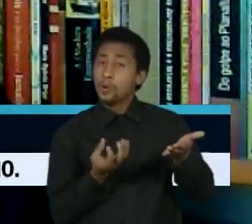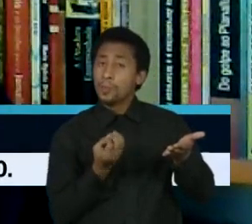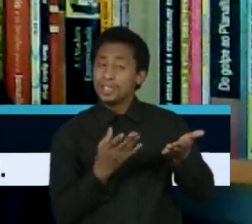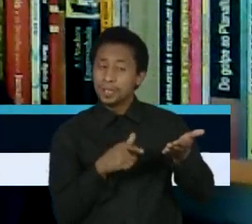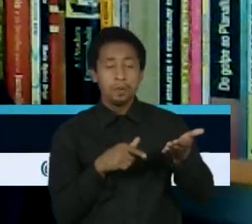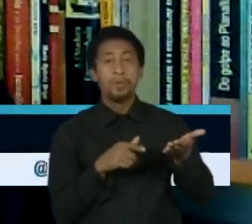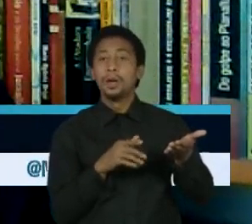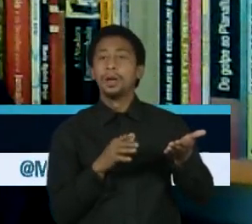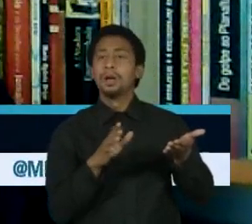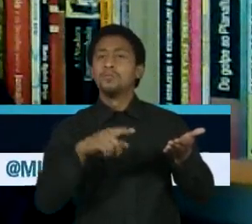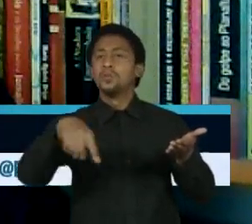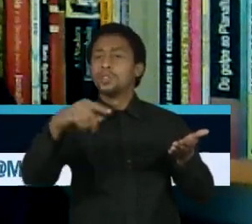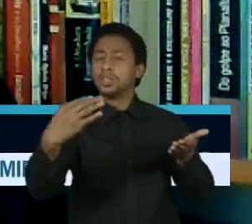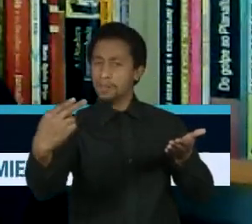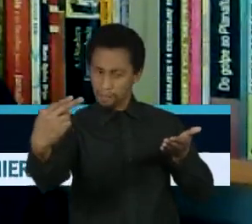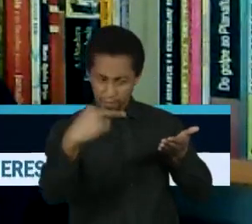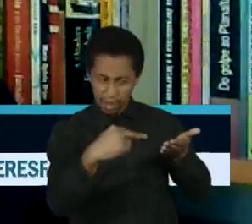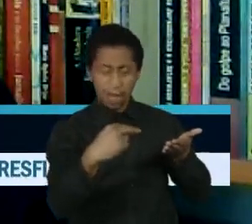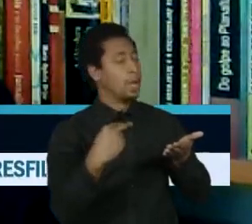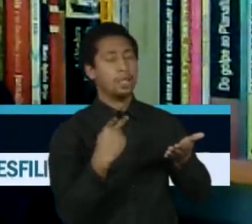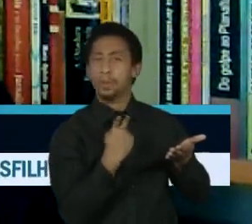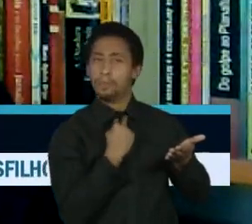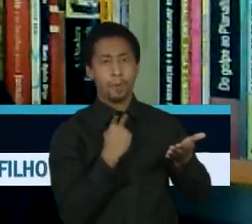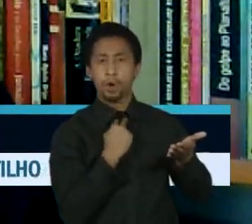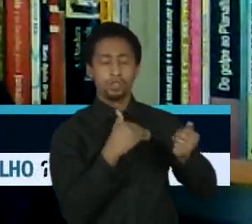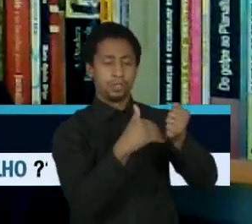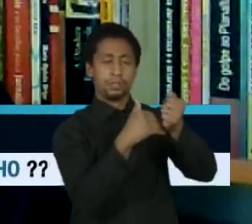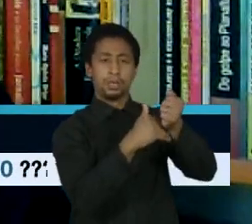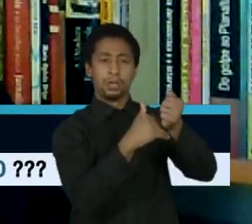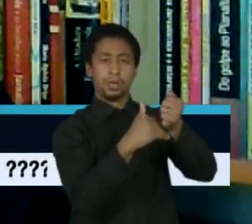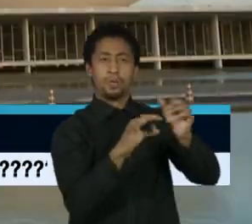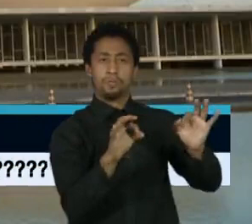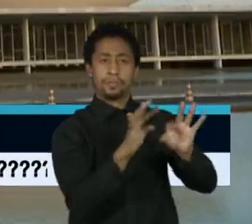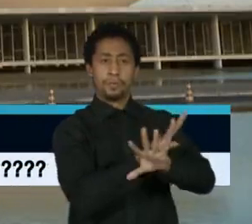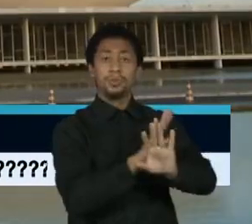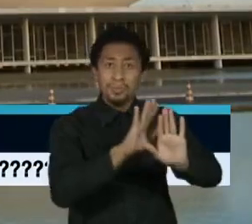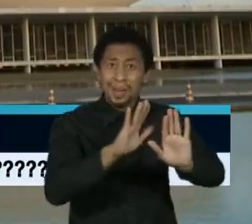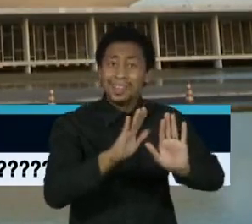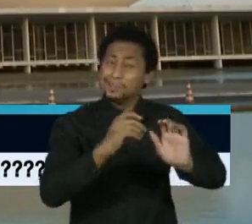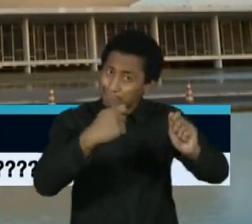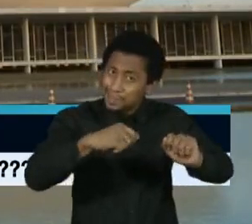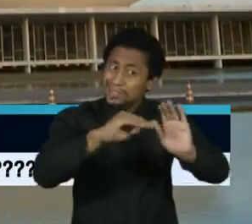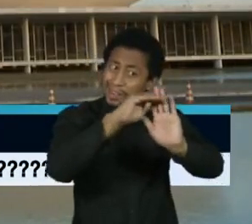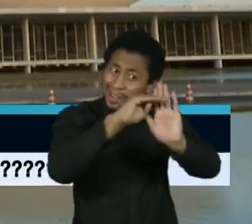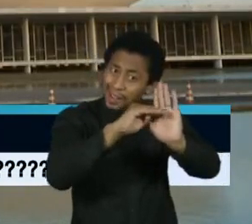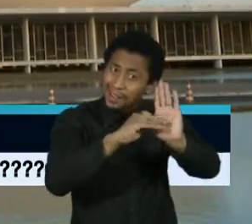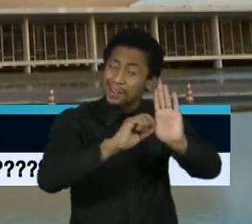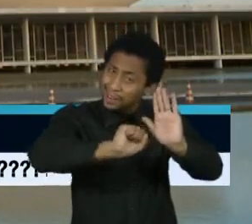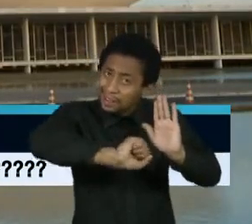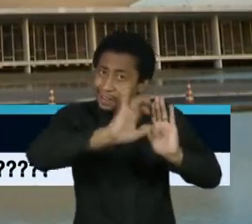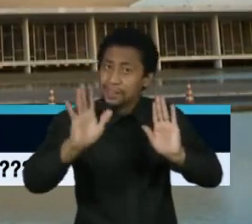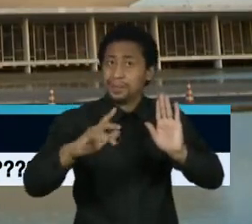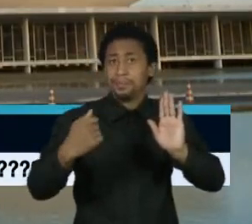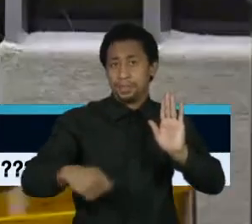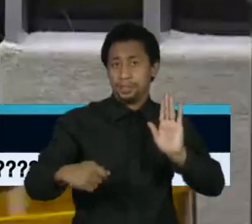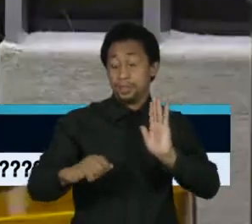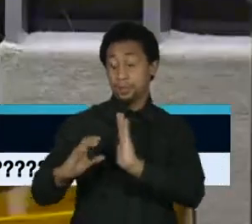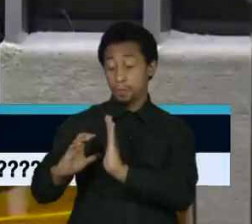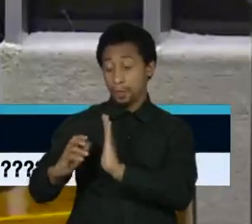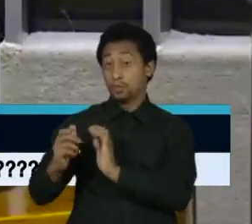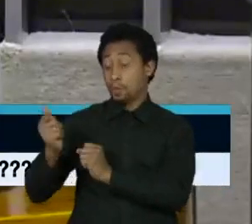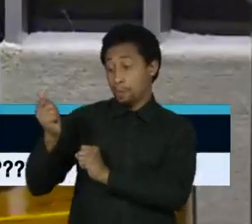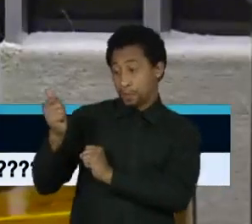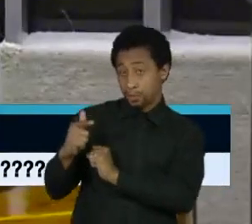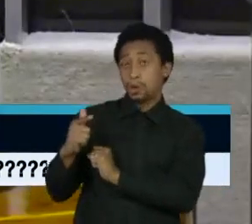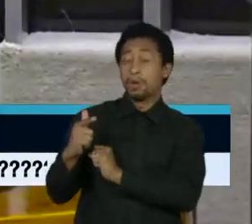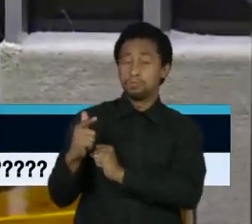Mas todas essas colocações de sigilo têm que ser fundamentadas. Em fevereiro, a bancada do PSOL enviou um ofício à Câmara